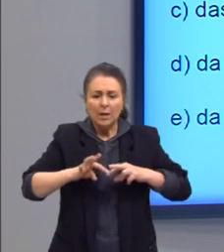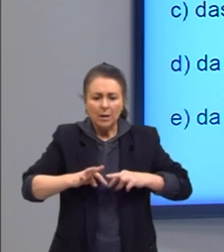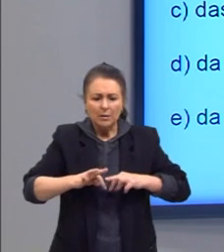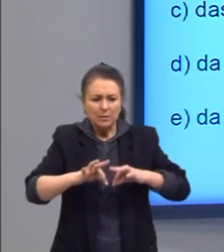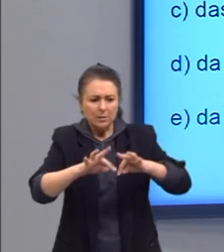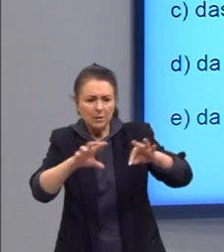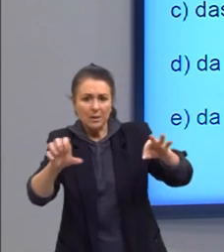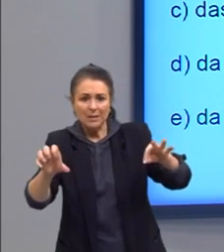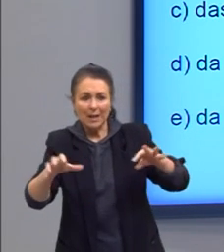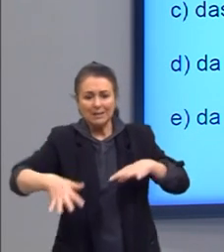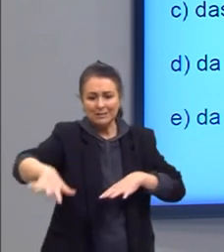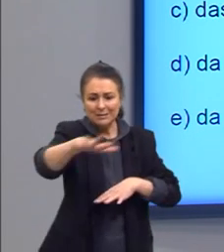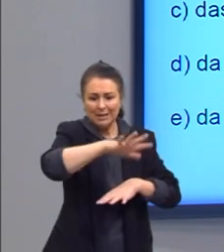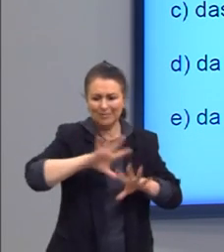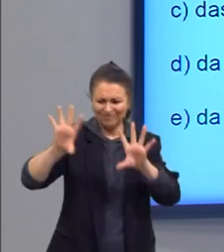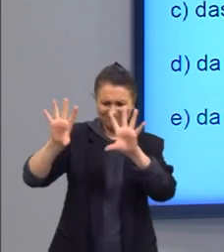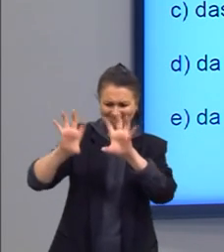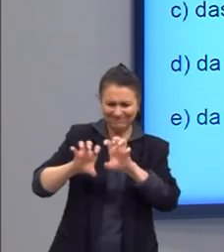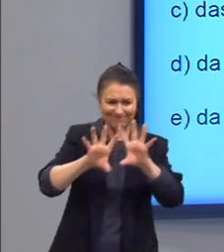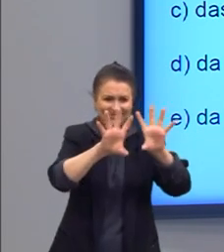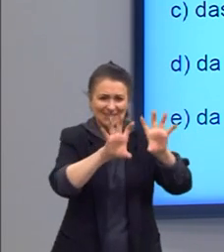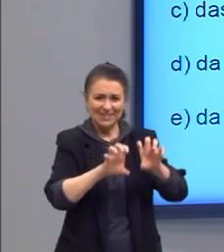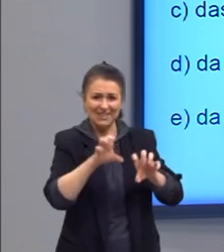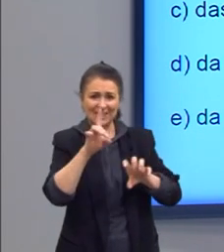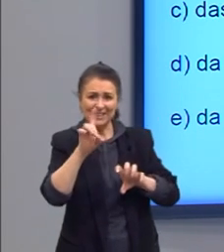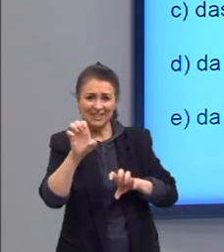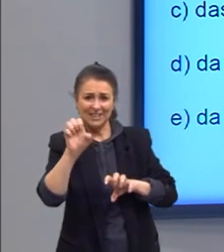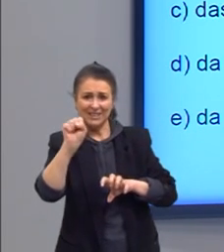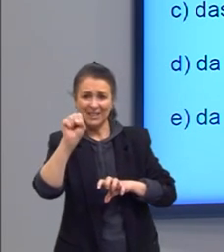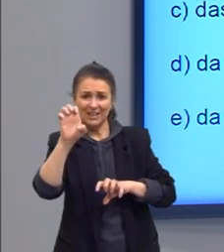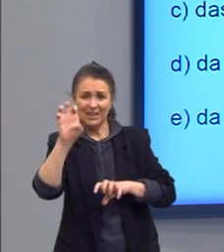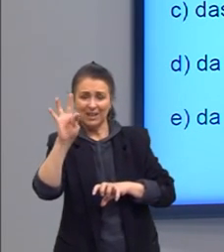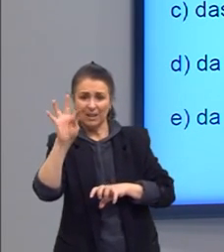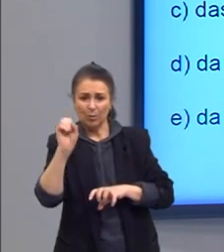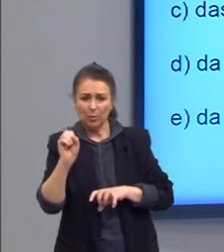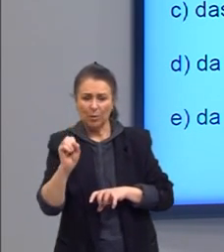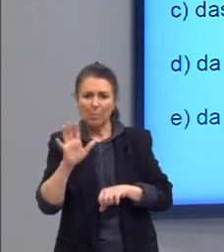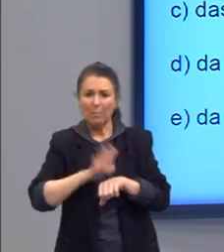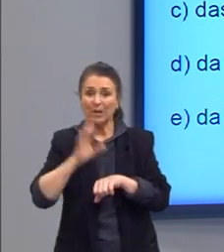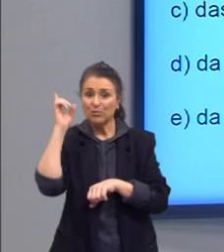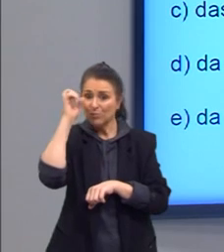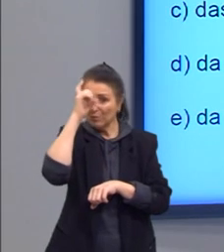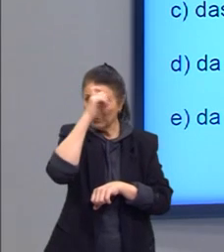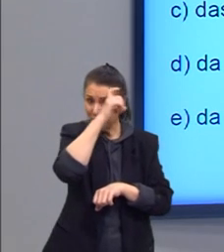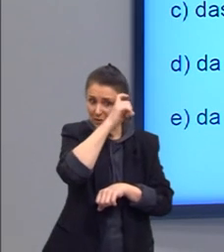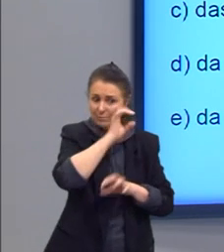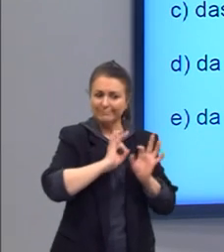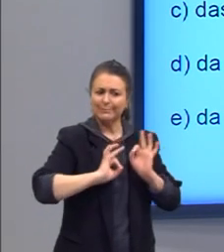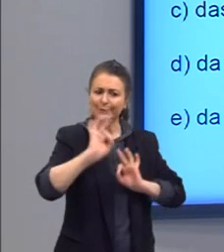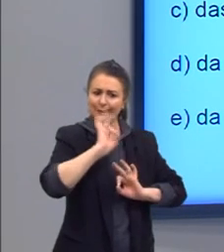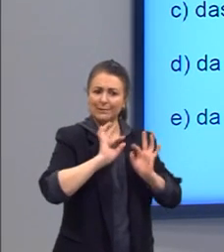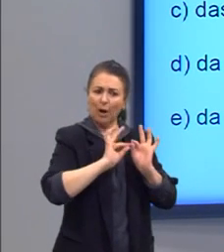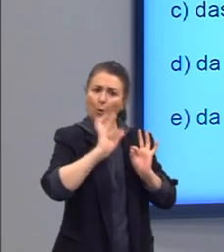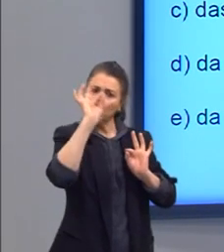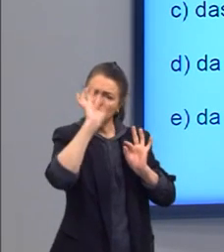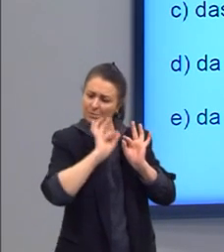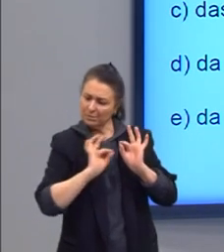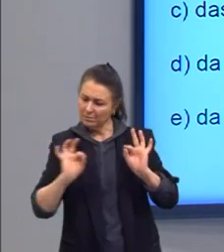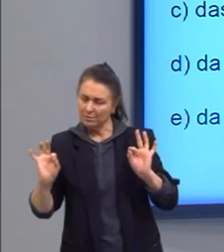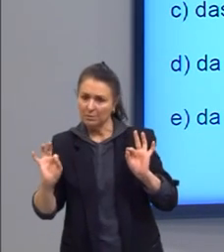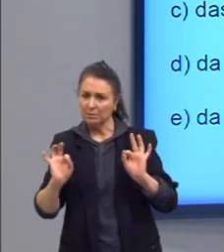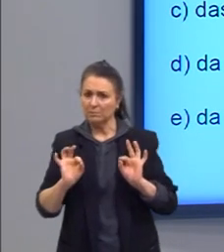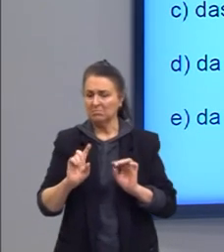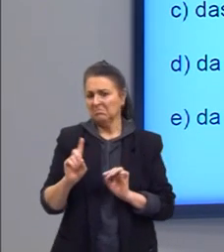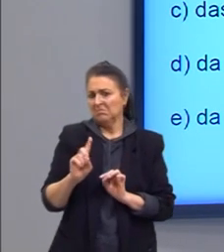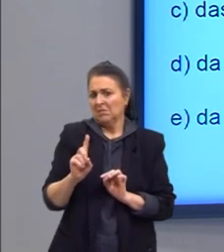desérticas que dificultam a demarcação dos limites naturais. Não, não tem muita questão aí com